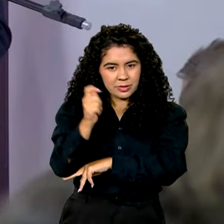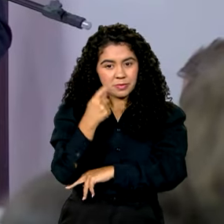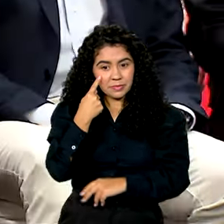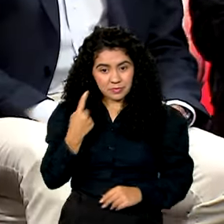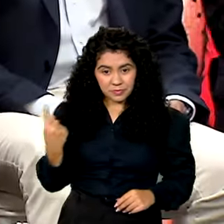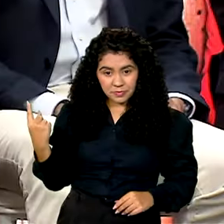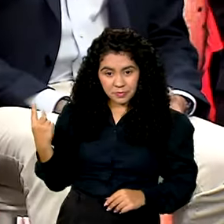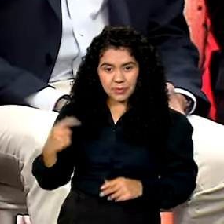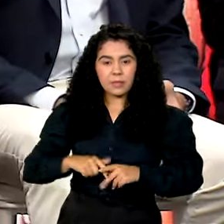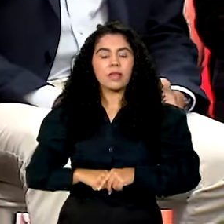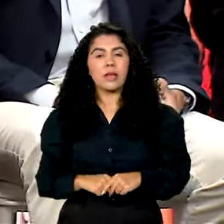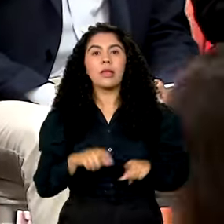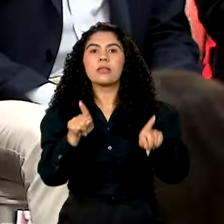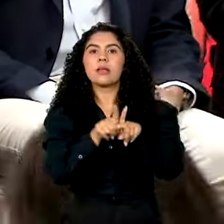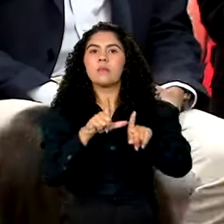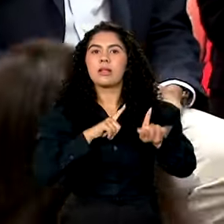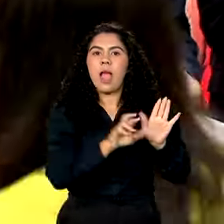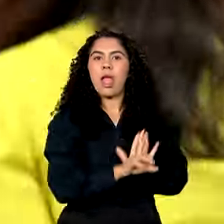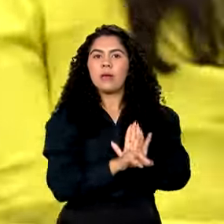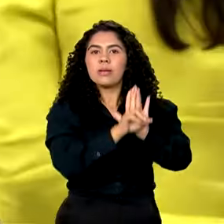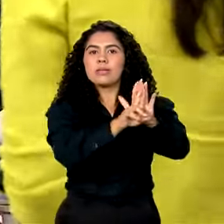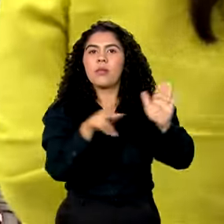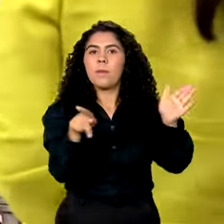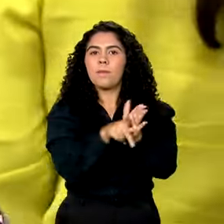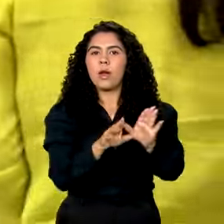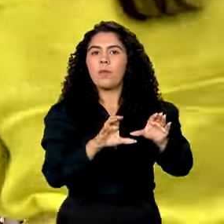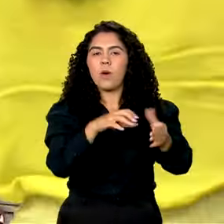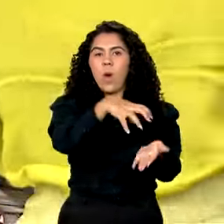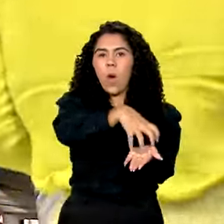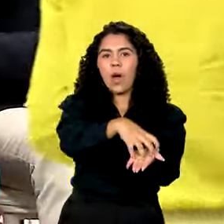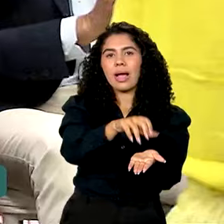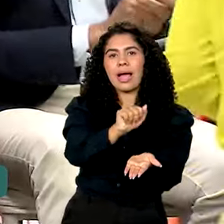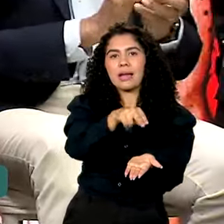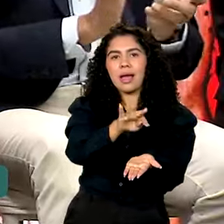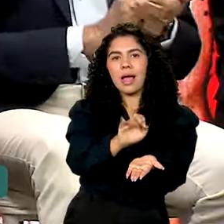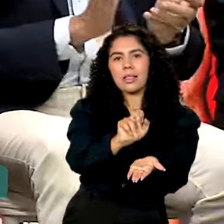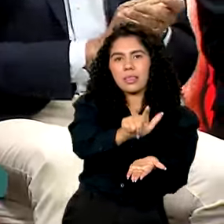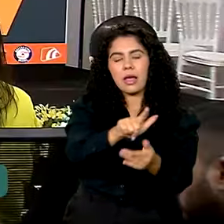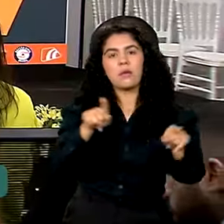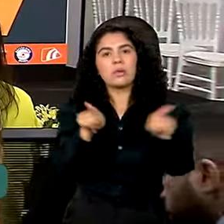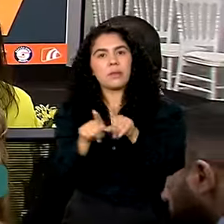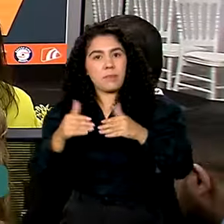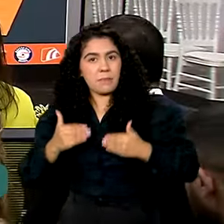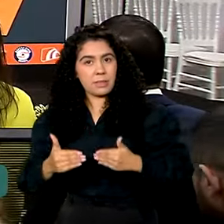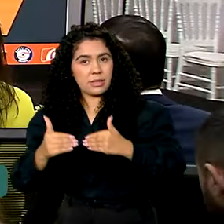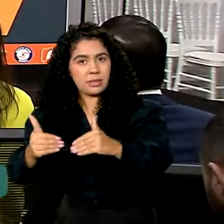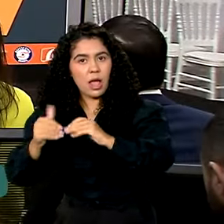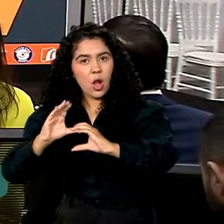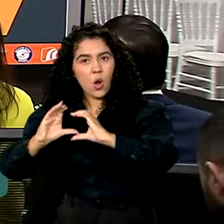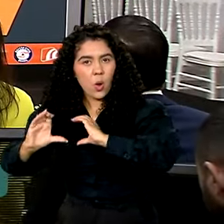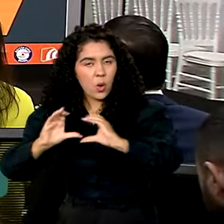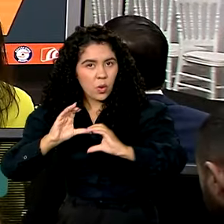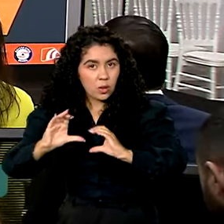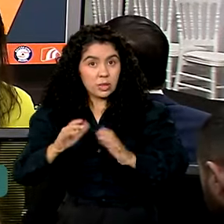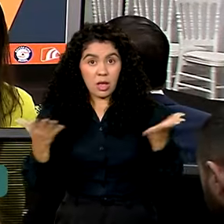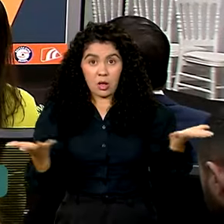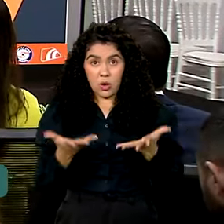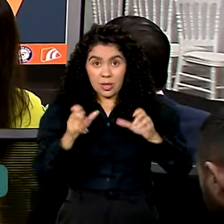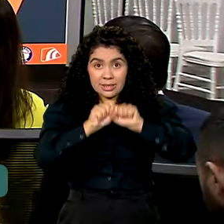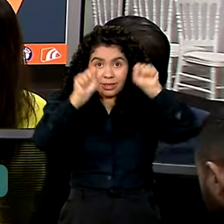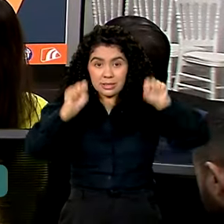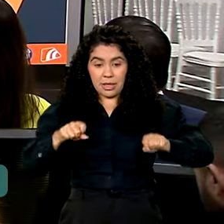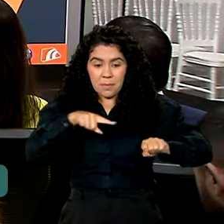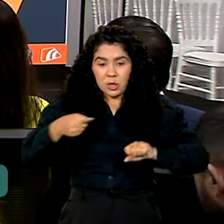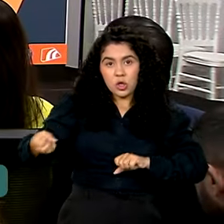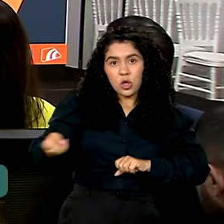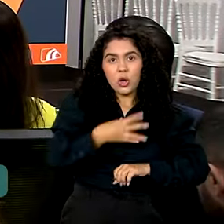Pimenta, e representantes da Anatel e do Ministério das Comunicações. O novo sistema será testado inicialmente